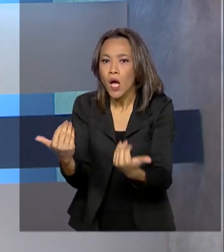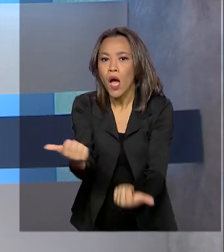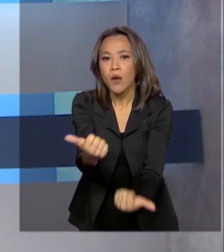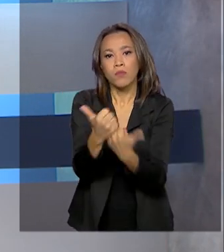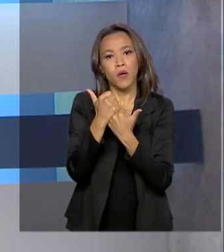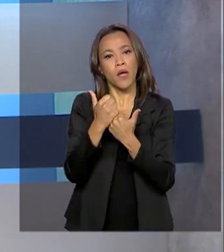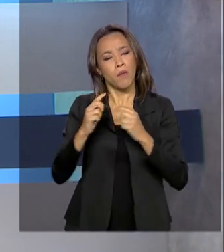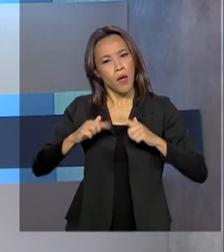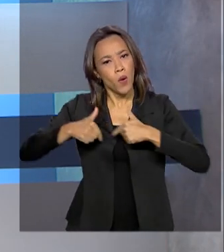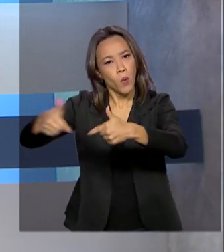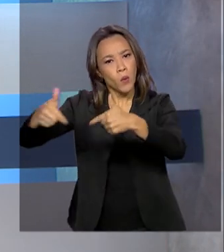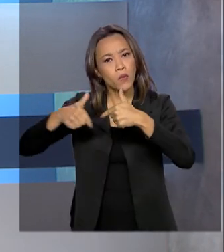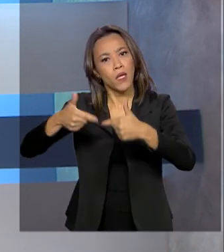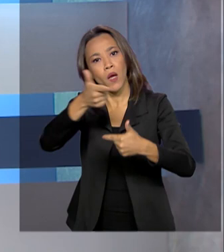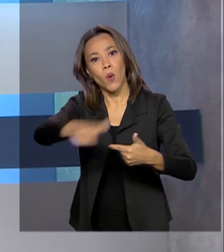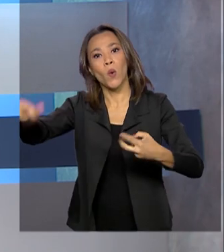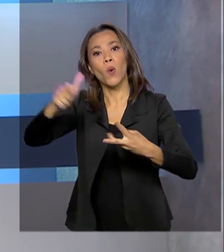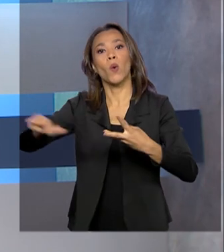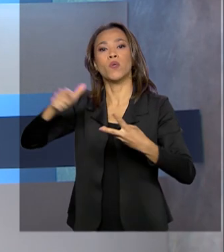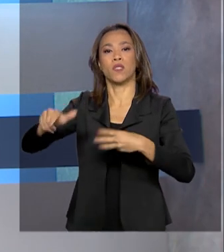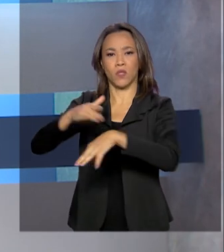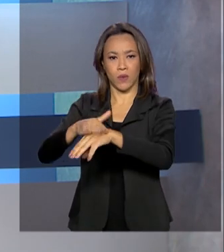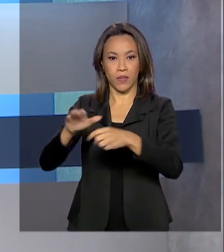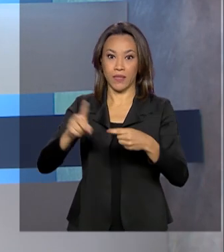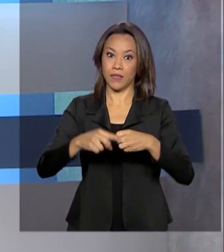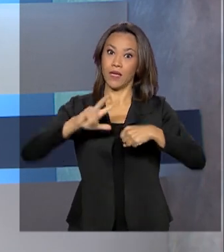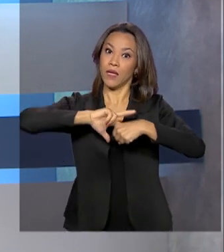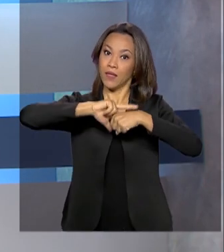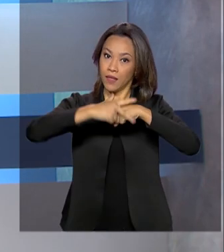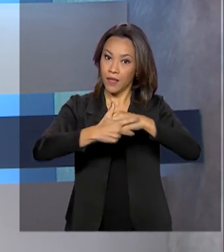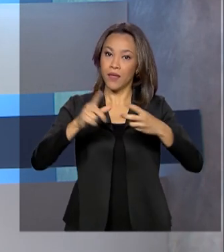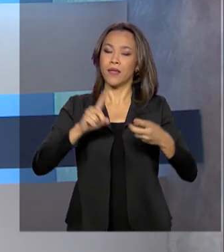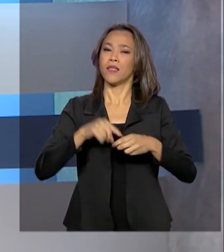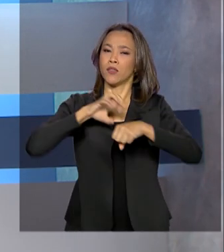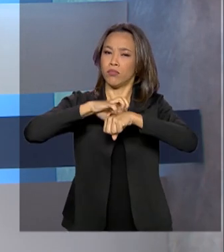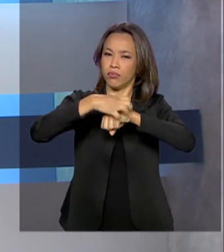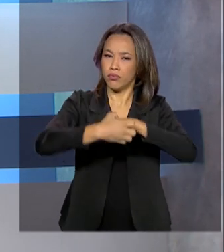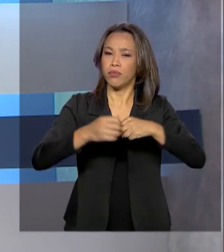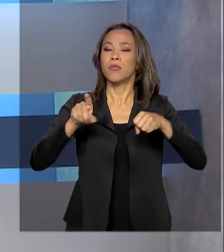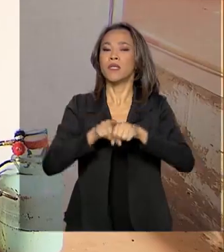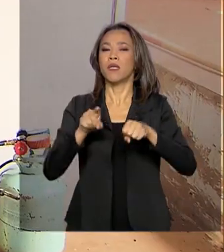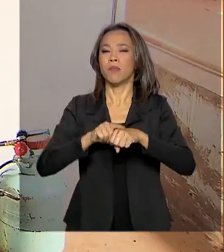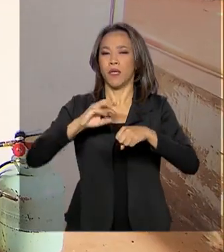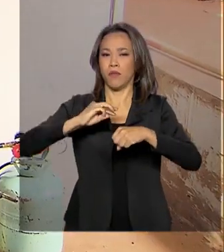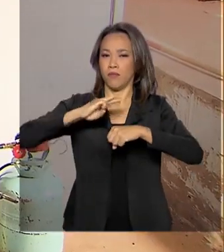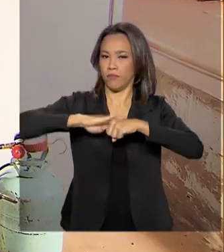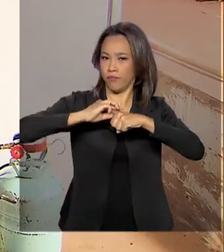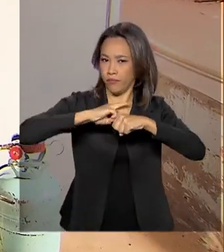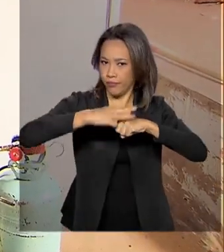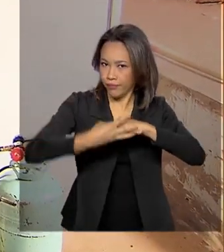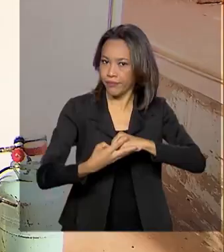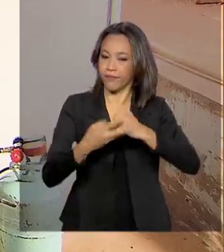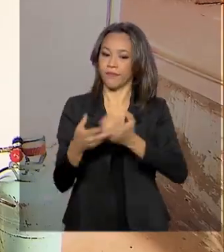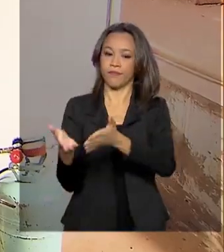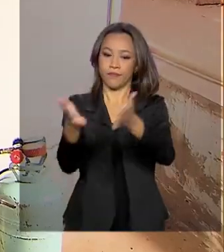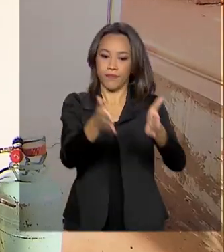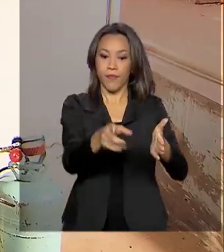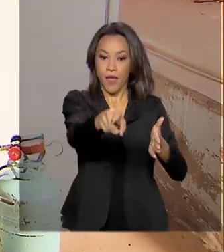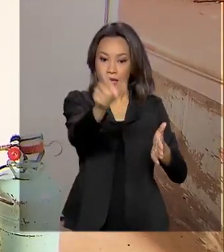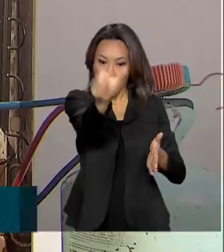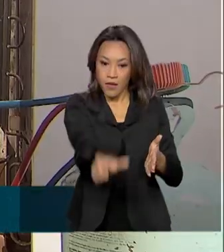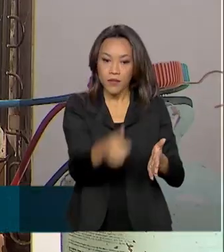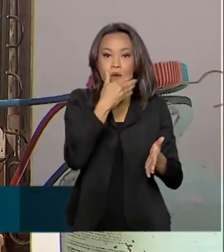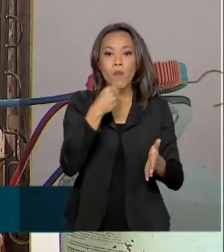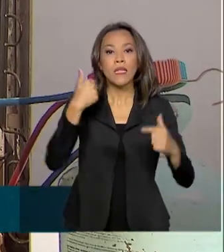combate a outras doenças muito perigosas, dengue, zika e chikungunya. É no quintal de casa que o Adão